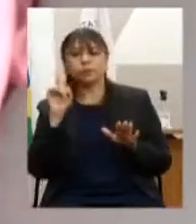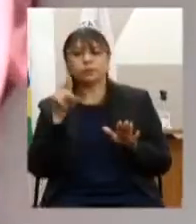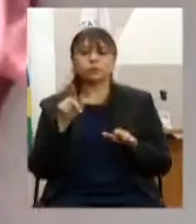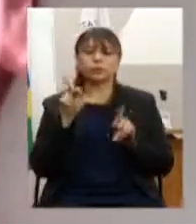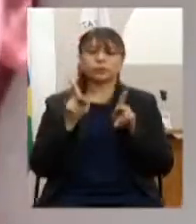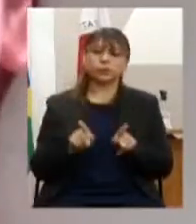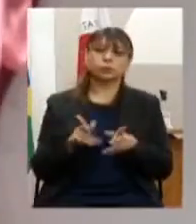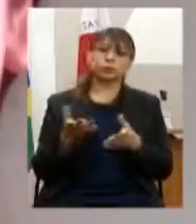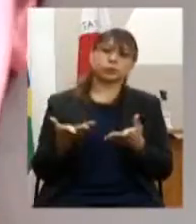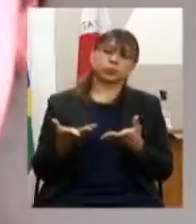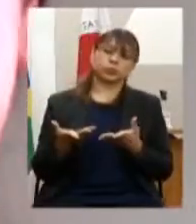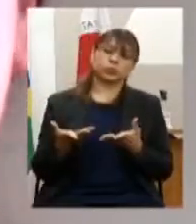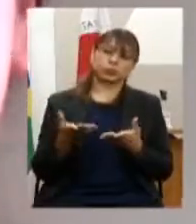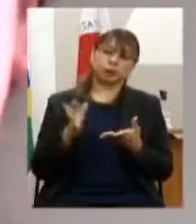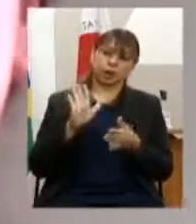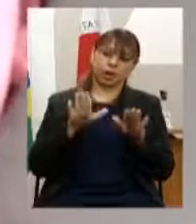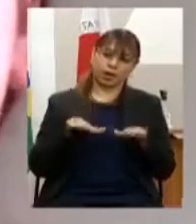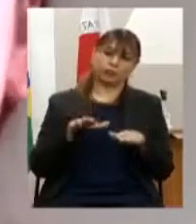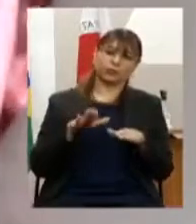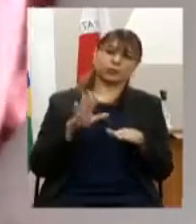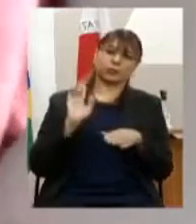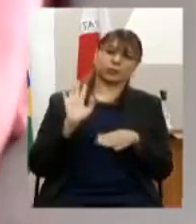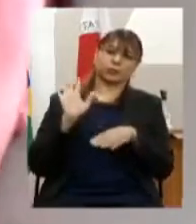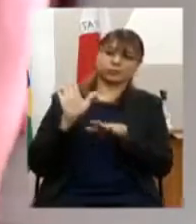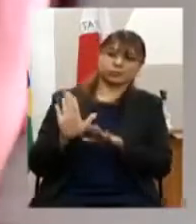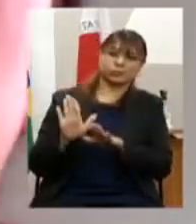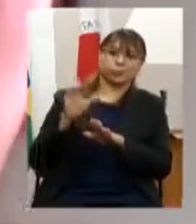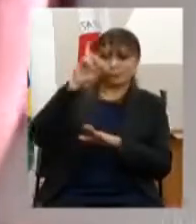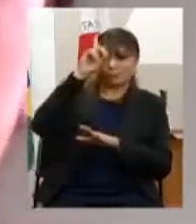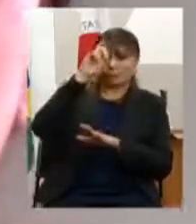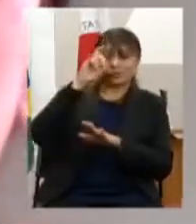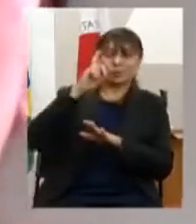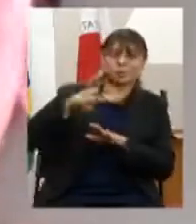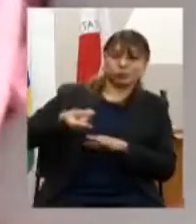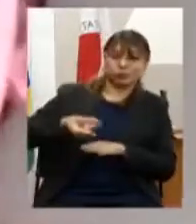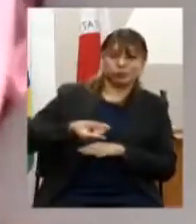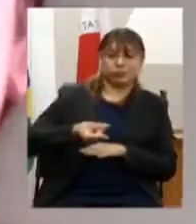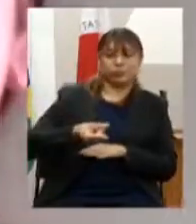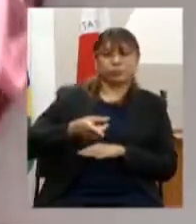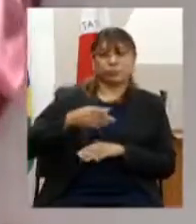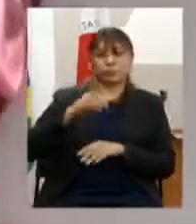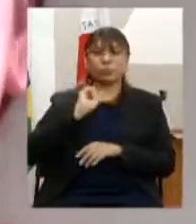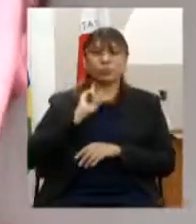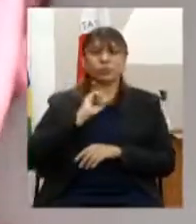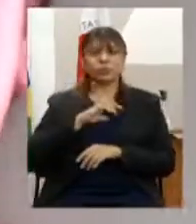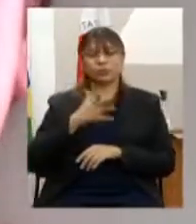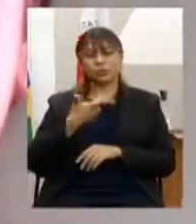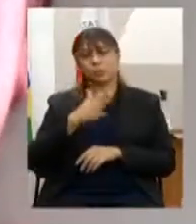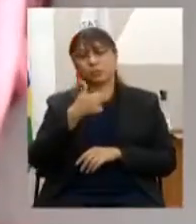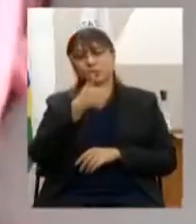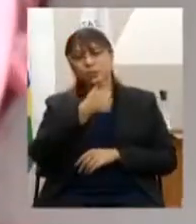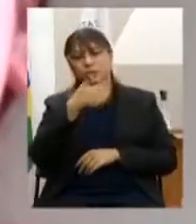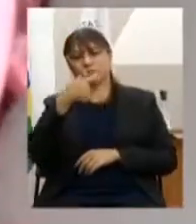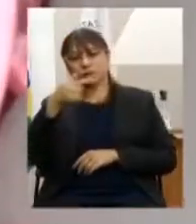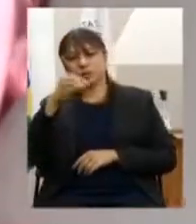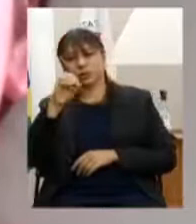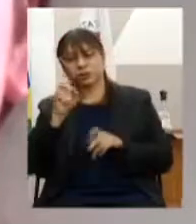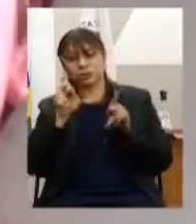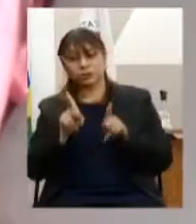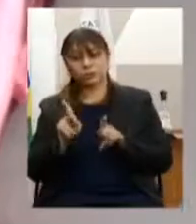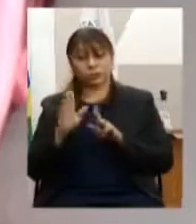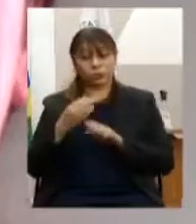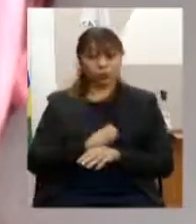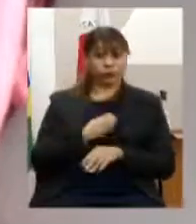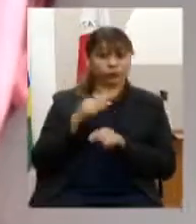de longos períodos de internação Minas Gerais conta ainda com cerca de 170 pessoas que moram em hospitais